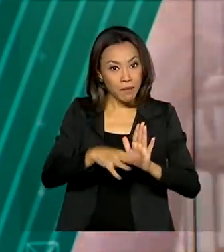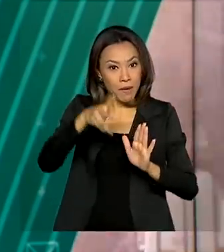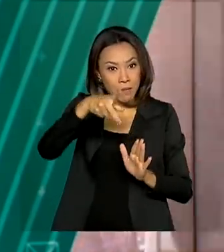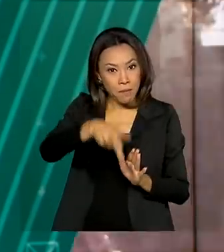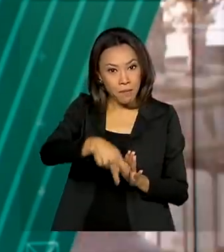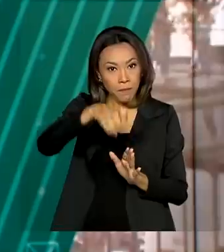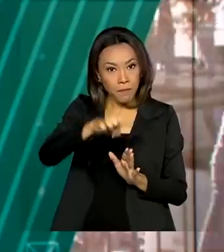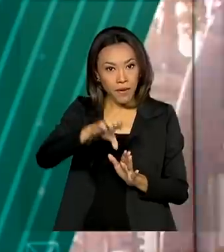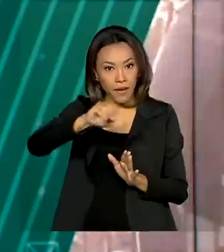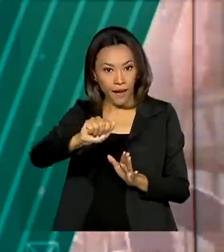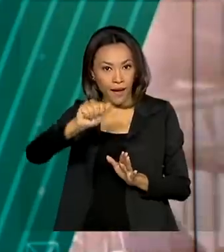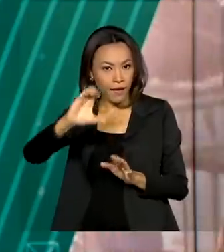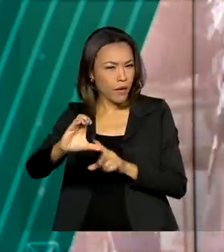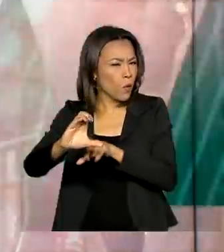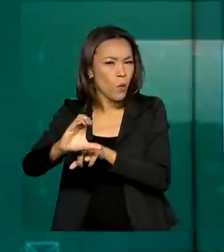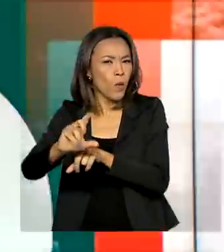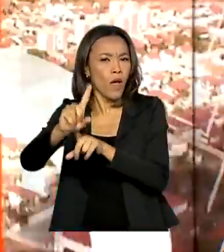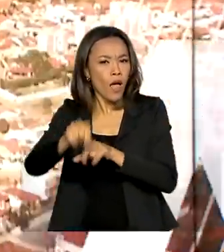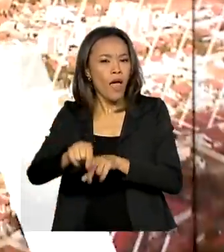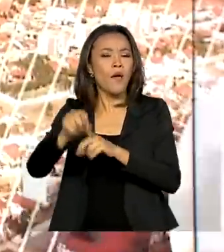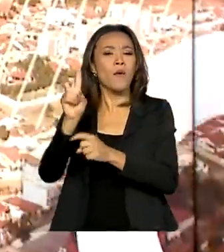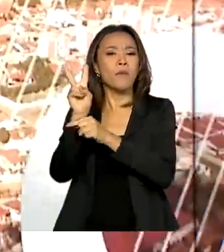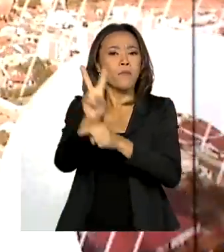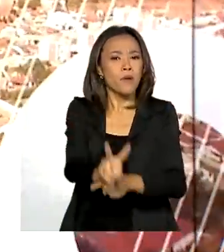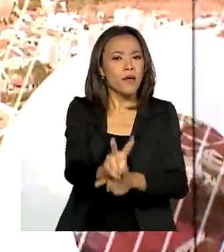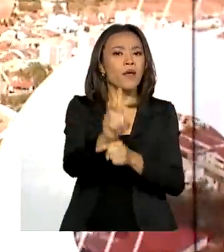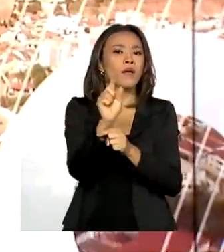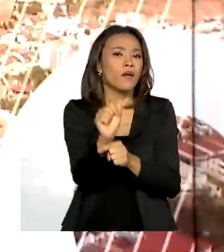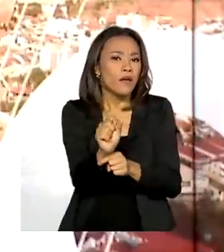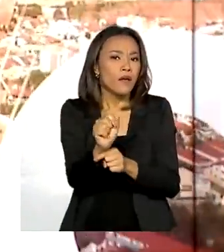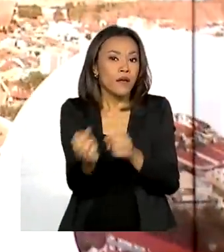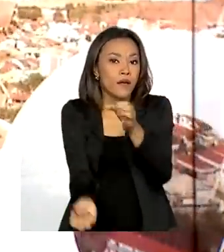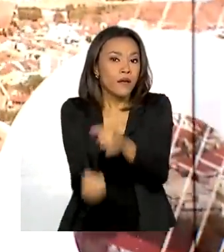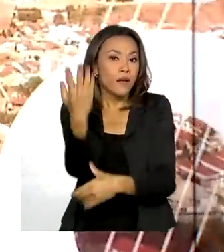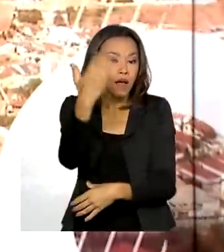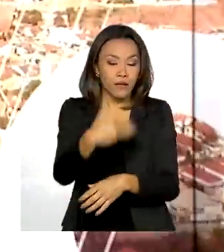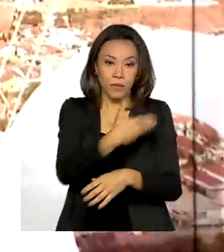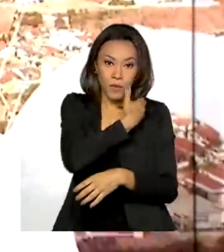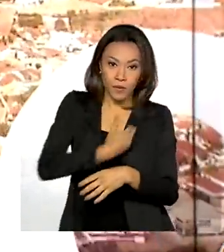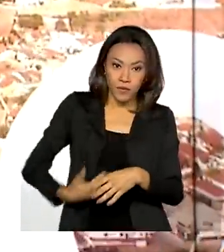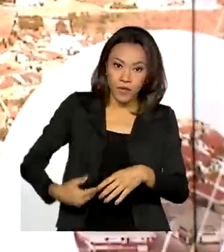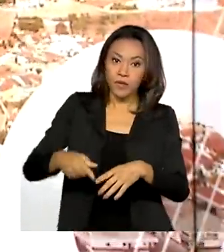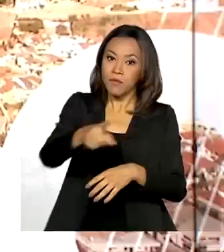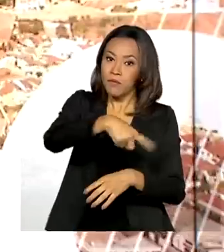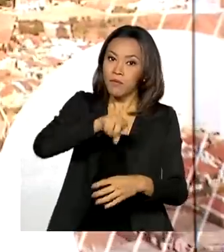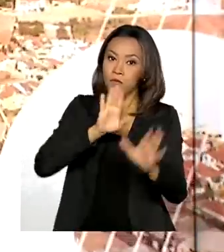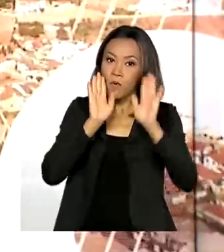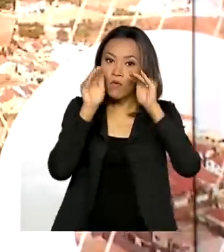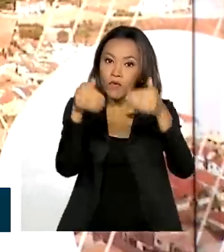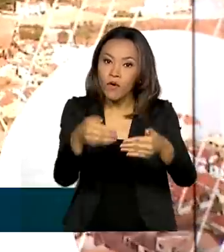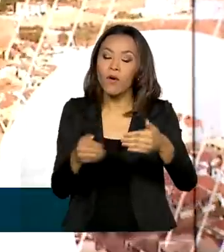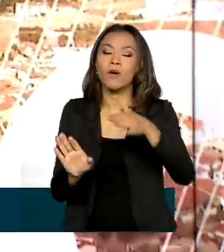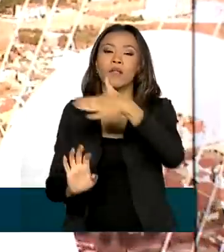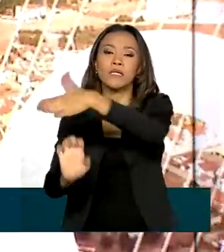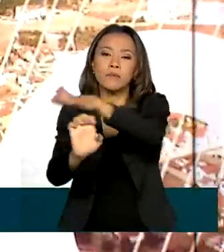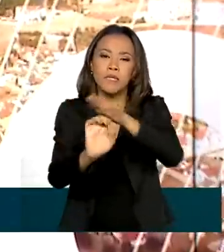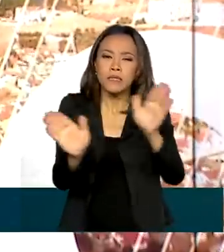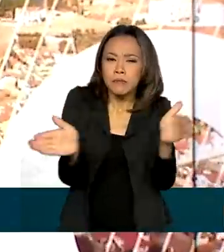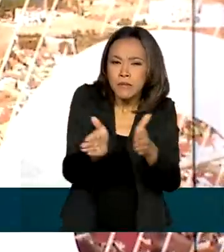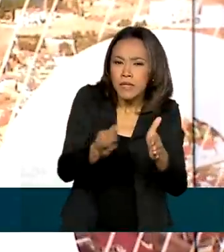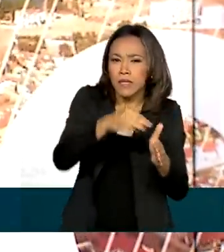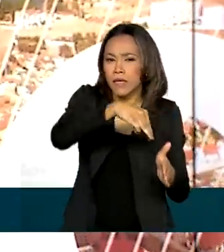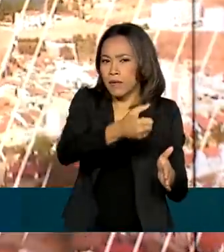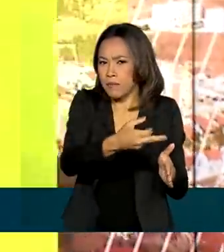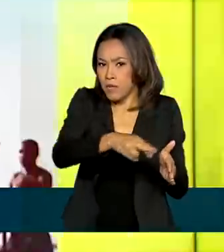modalidade de linhas de crédito criada pelo governo para micro e pequenos empreendedores. Os bancos aceitam como